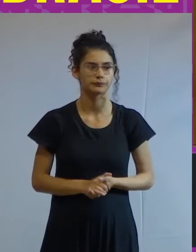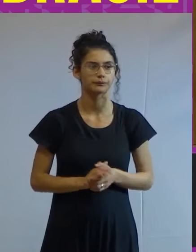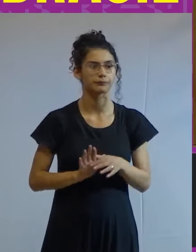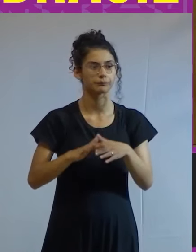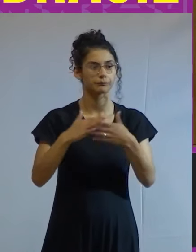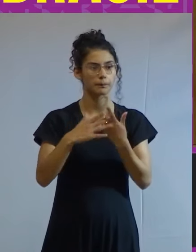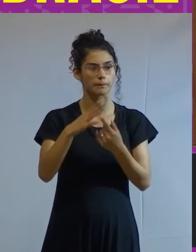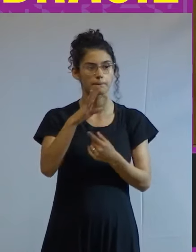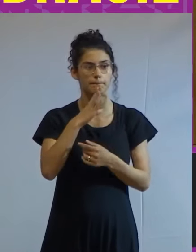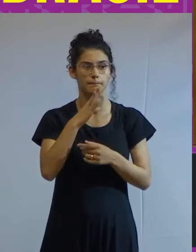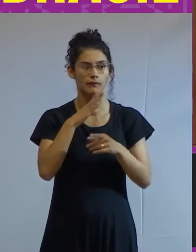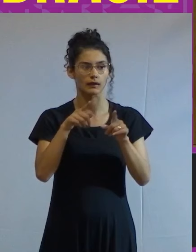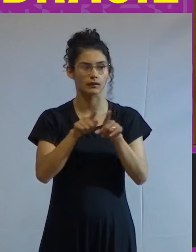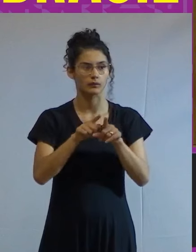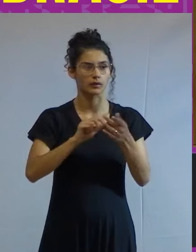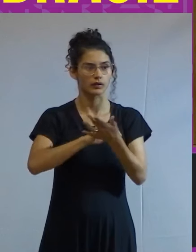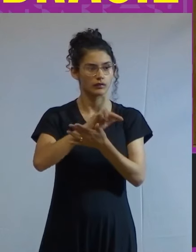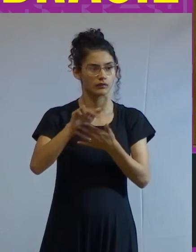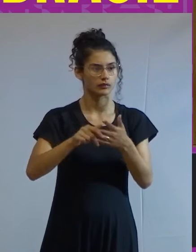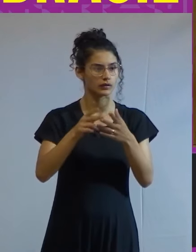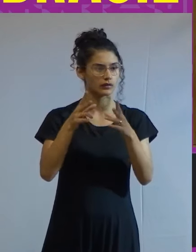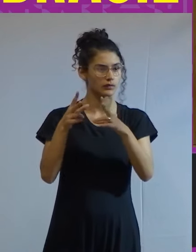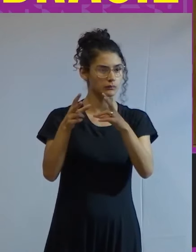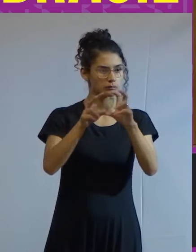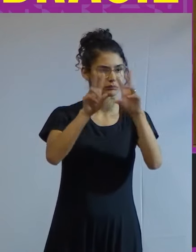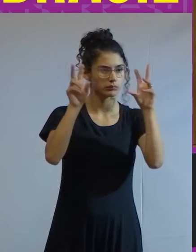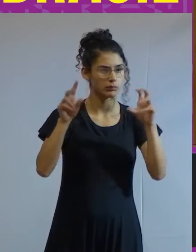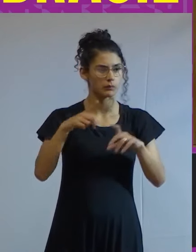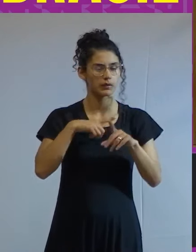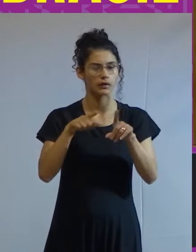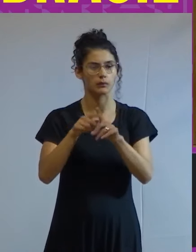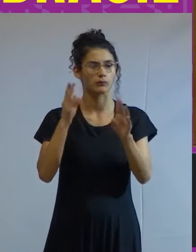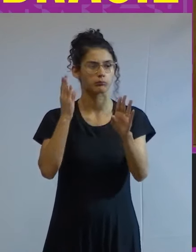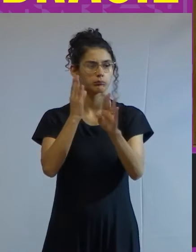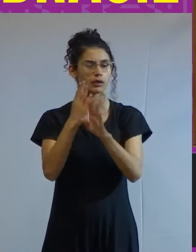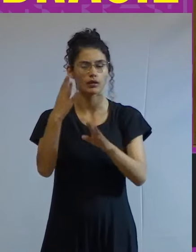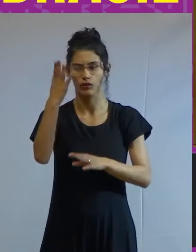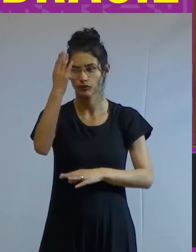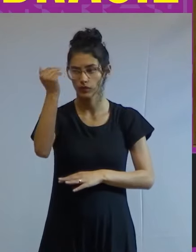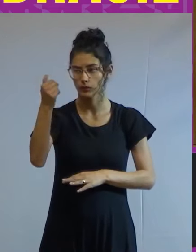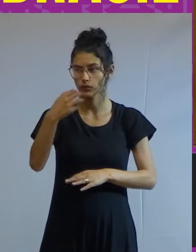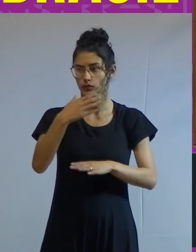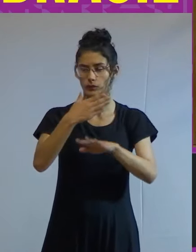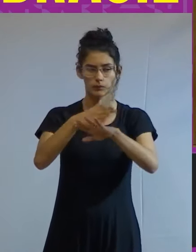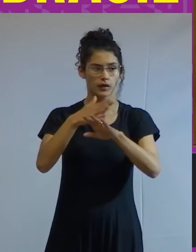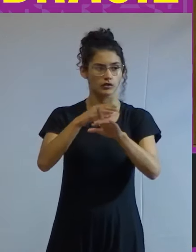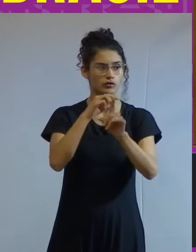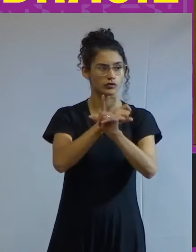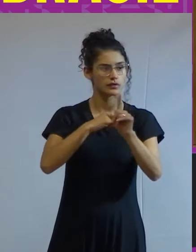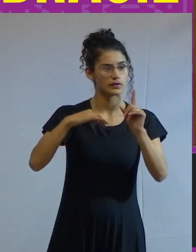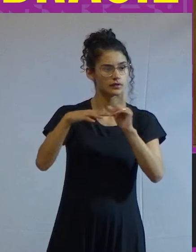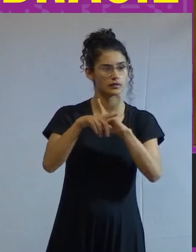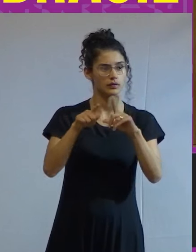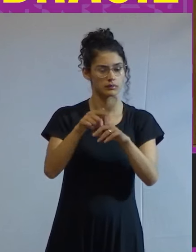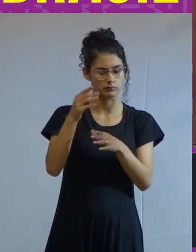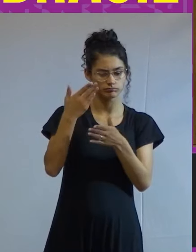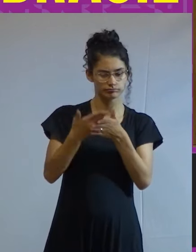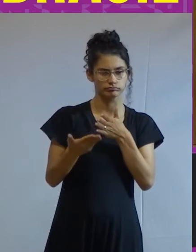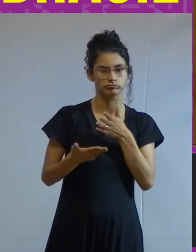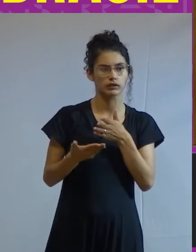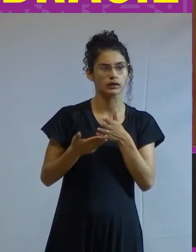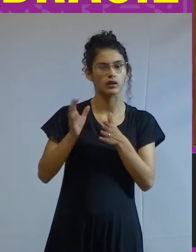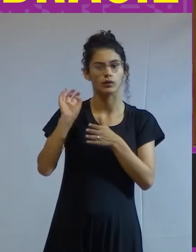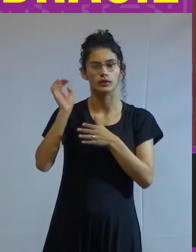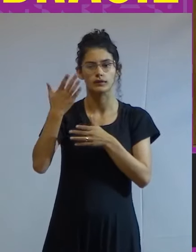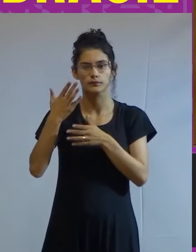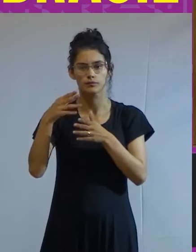Furtado ficou conhecido, dentre outros achados, por ter detectado o famoso mecanismo de socialização das perdas que